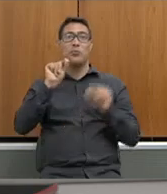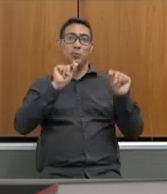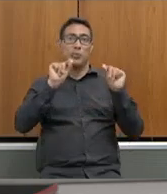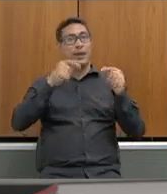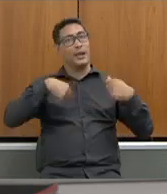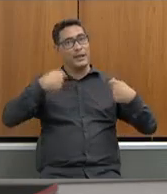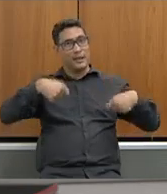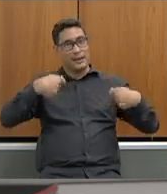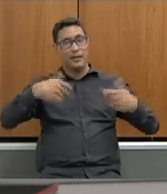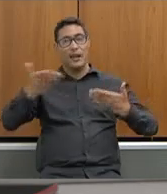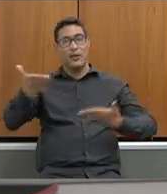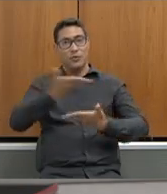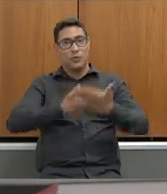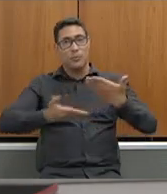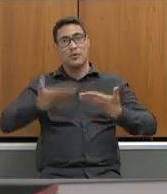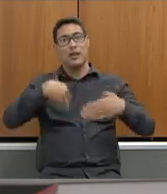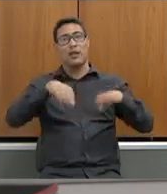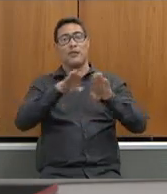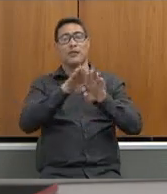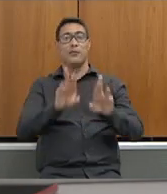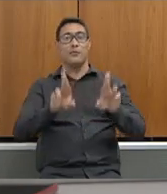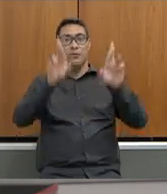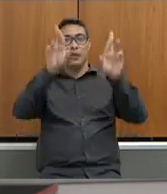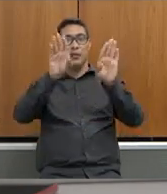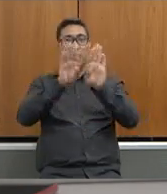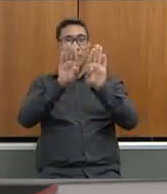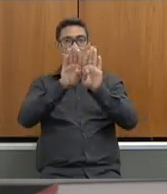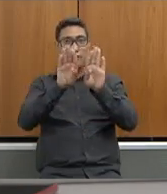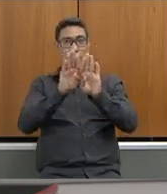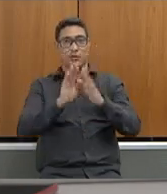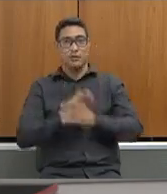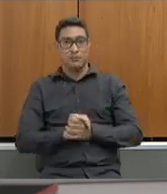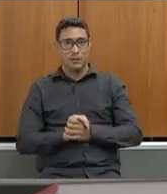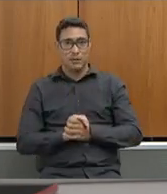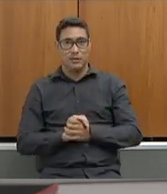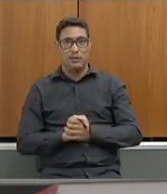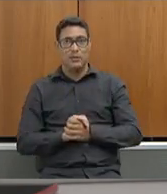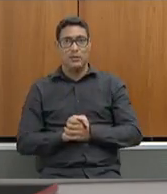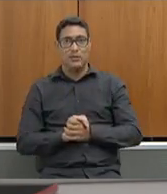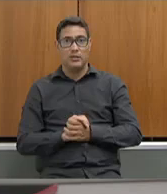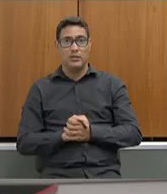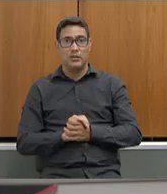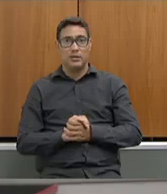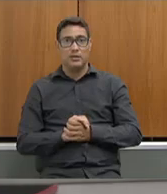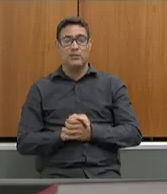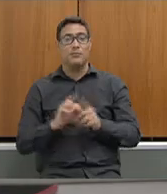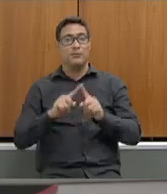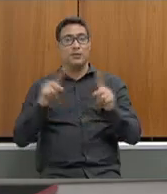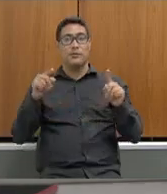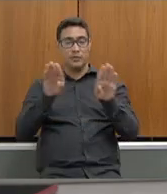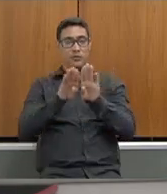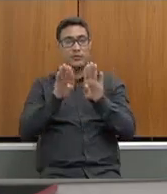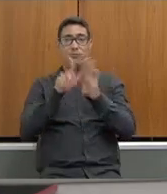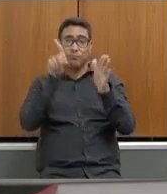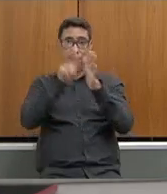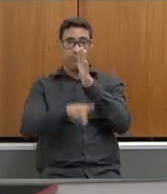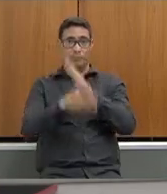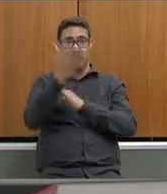compartilhar essas responsabilidades mas com todo o respeito eu também faço essa provocação ao senhor